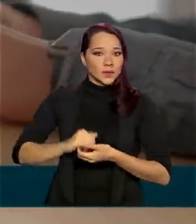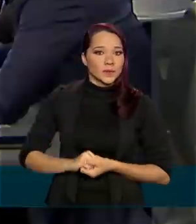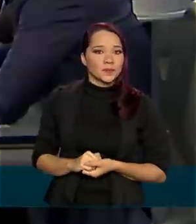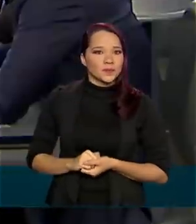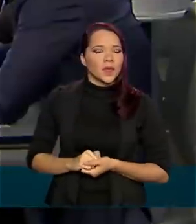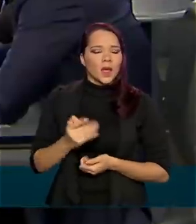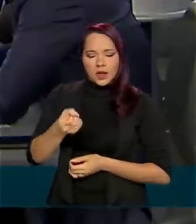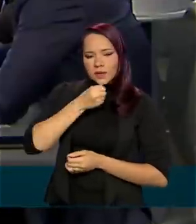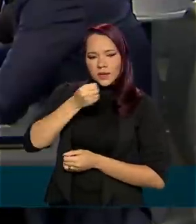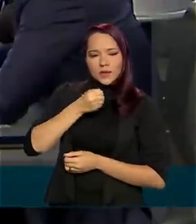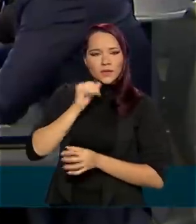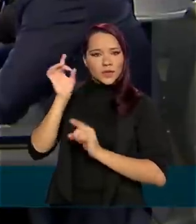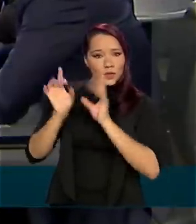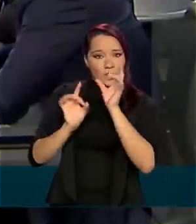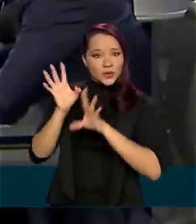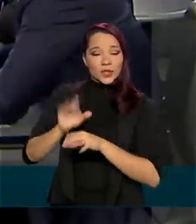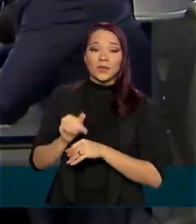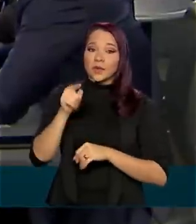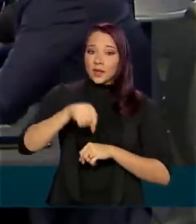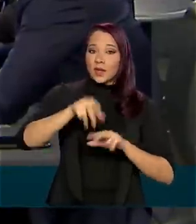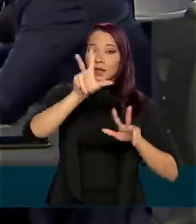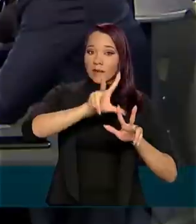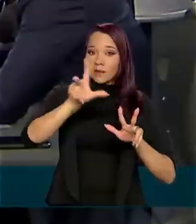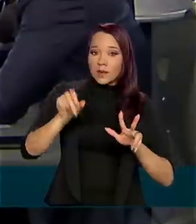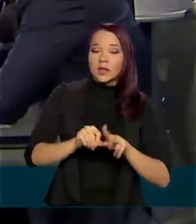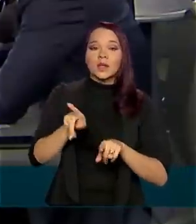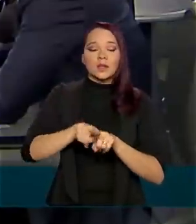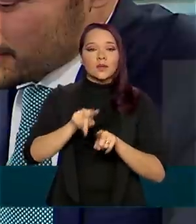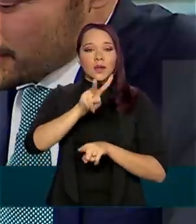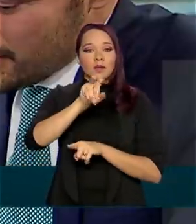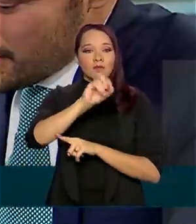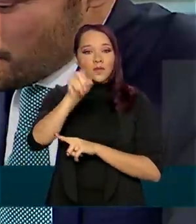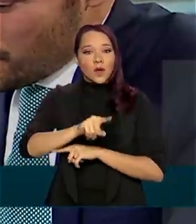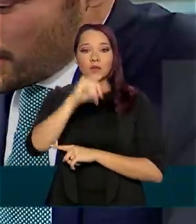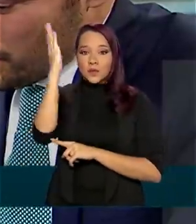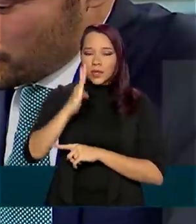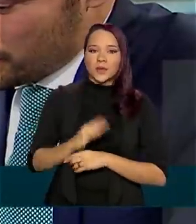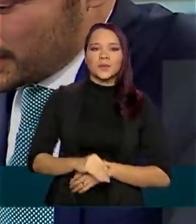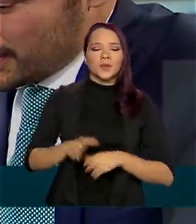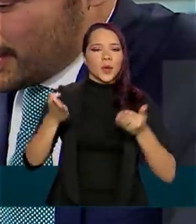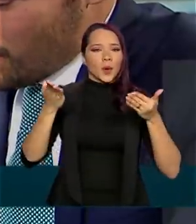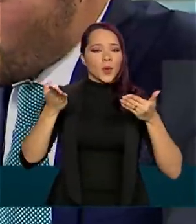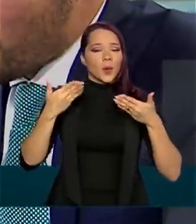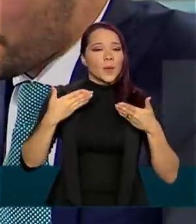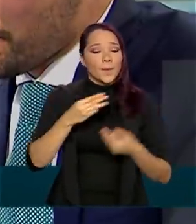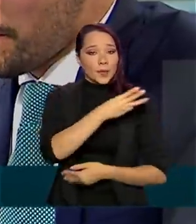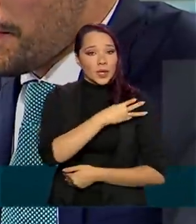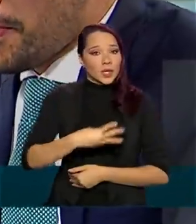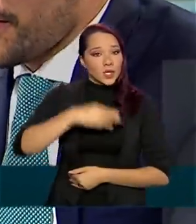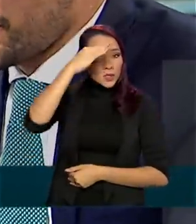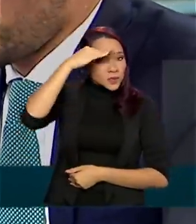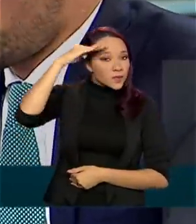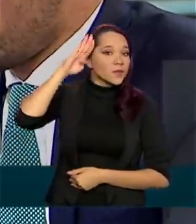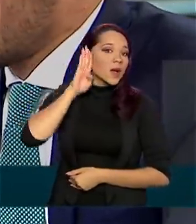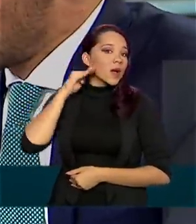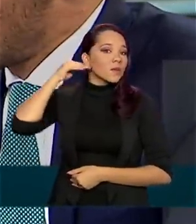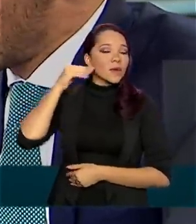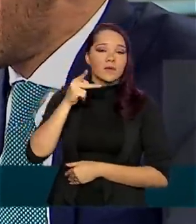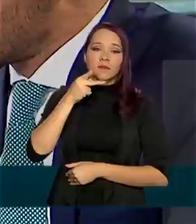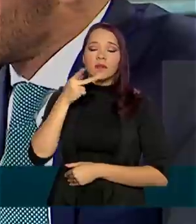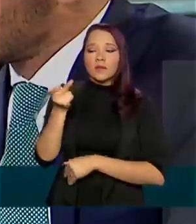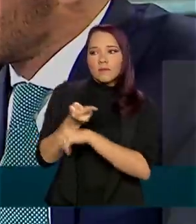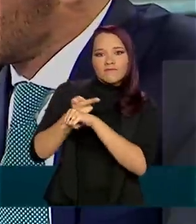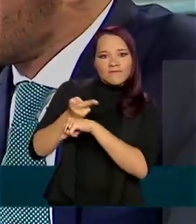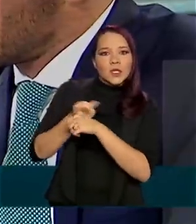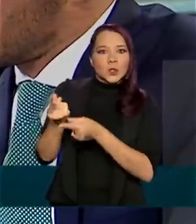Em entrevista exclusiva à TV Brasil e Voz do Brasil, o ministro Fábio Faria afirmou que vai buscar recursos